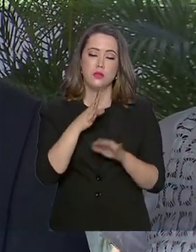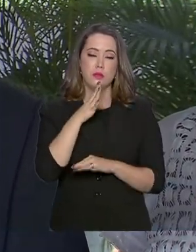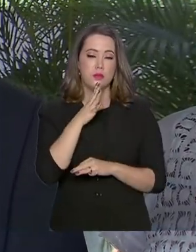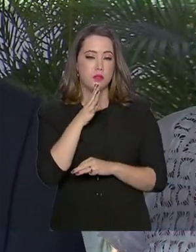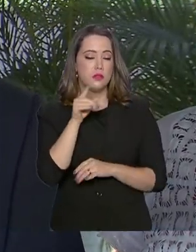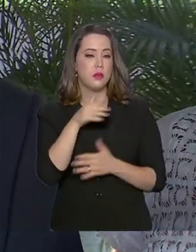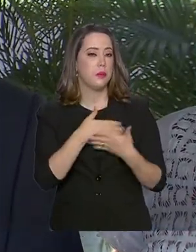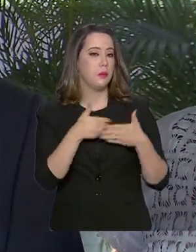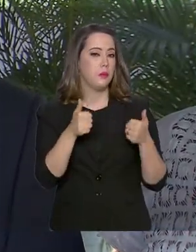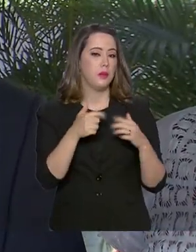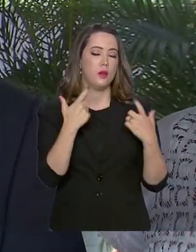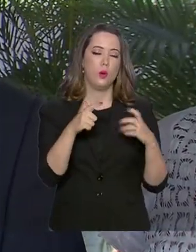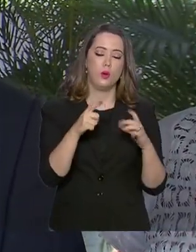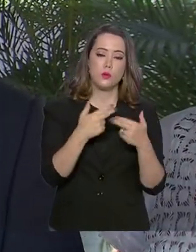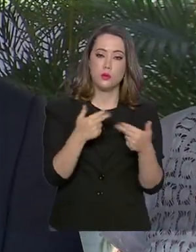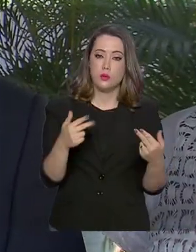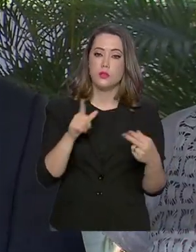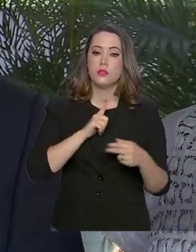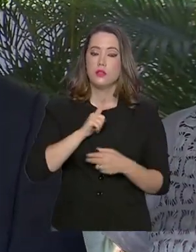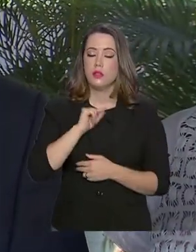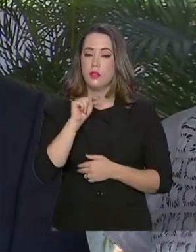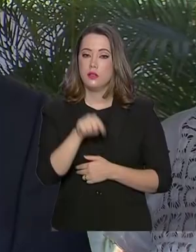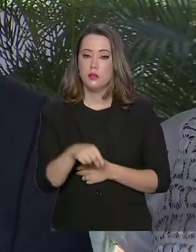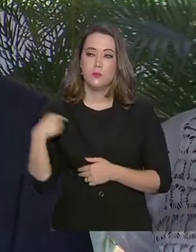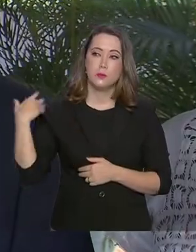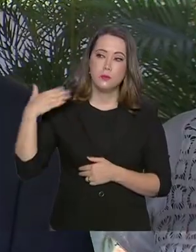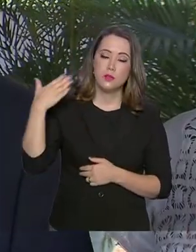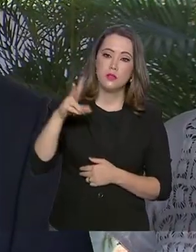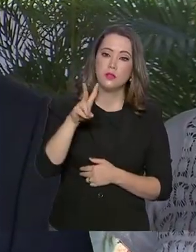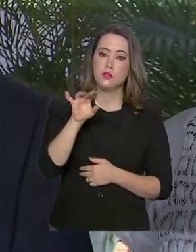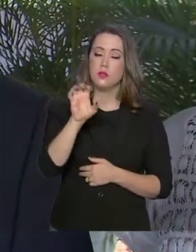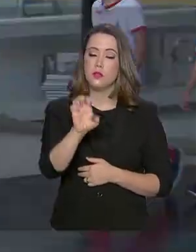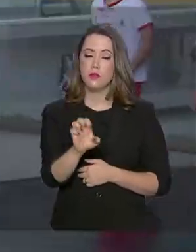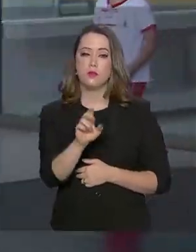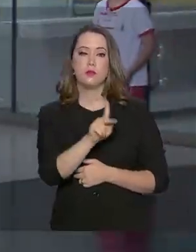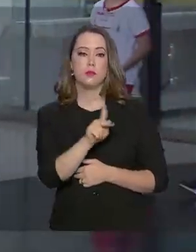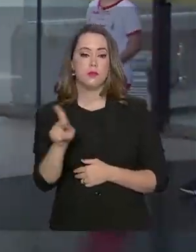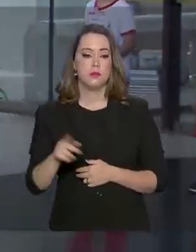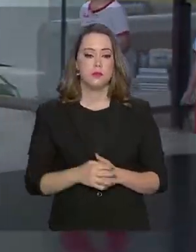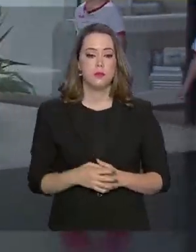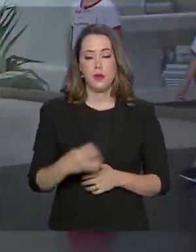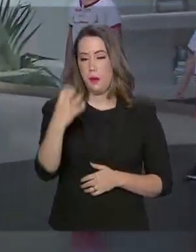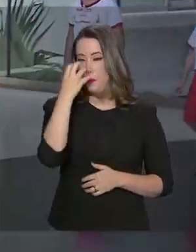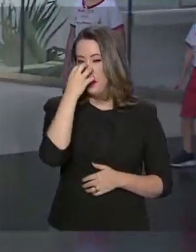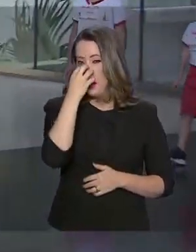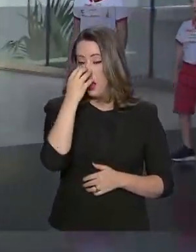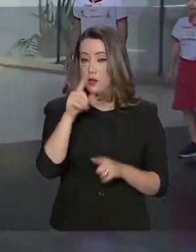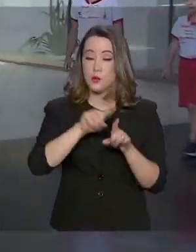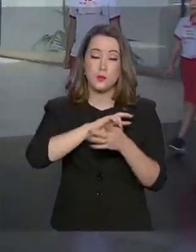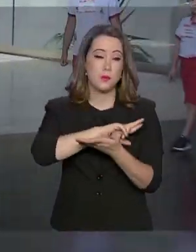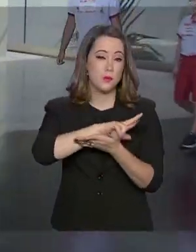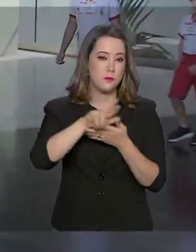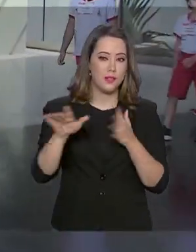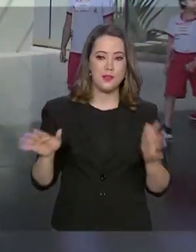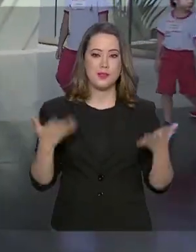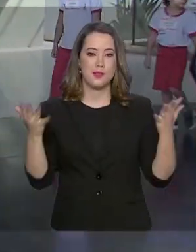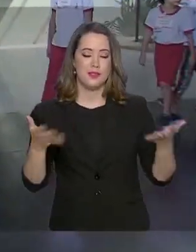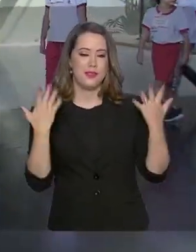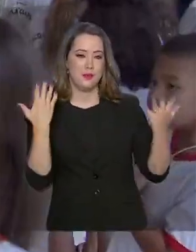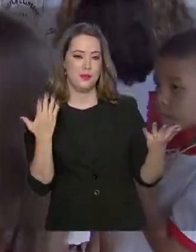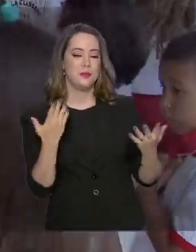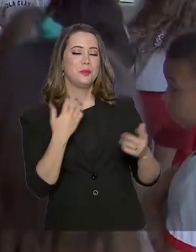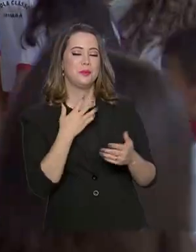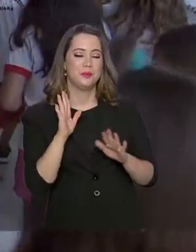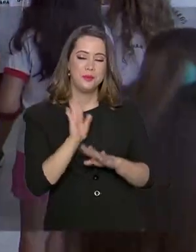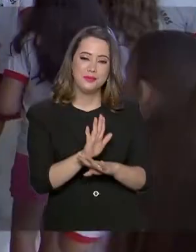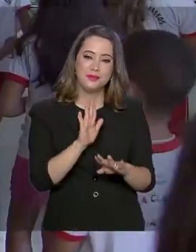pouco do patrimônio e do acervo que foi deixado aqui pelos antigos vice-presidentes. Palhaços e animadores ajudaram a quebrar o